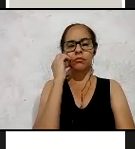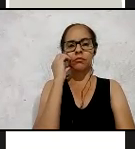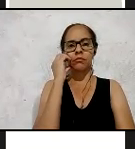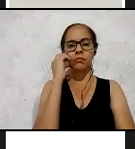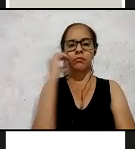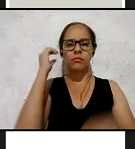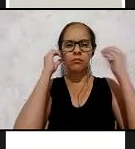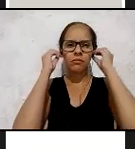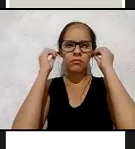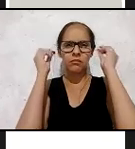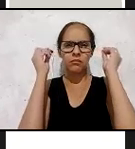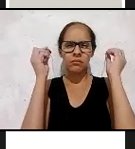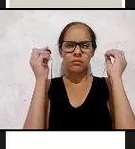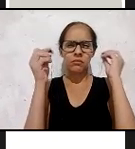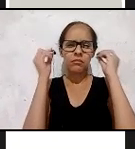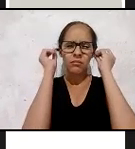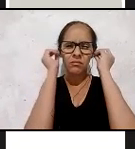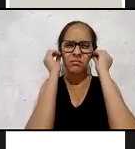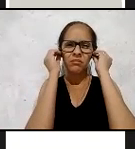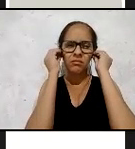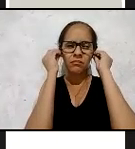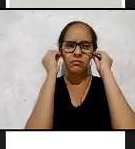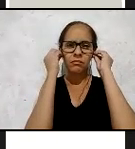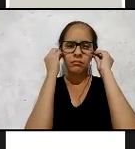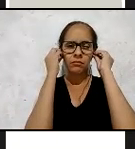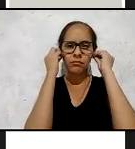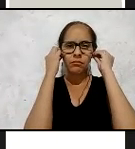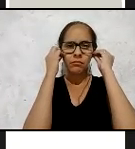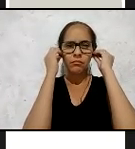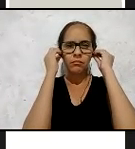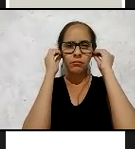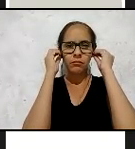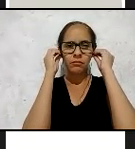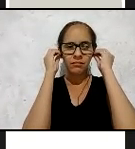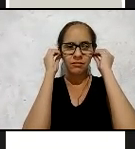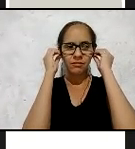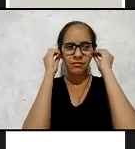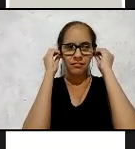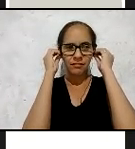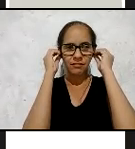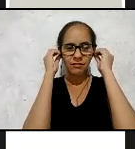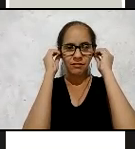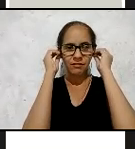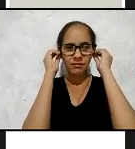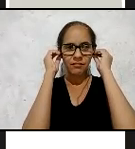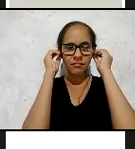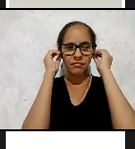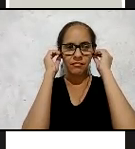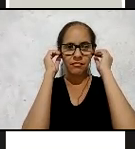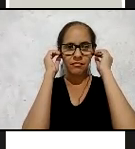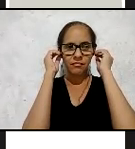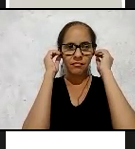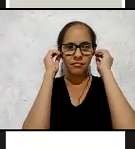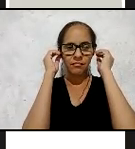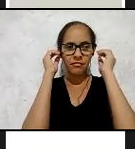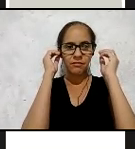repitam comigo, Bá, Bé, Bí, Bó, e Bú. Aí eu pergunto,